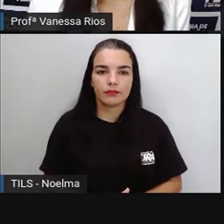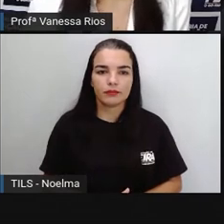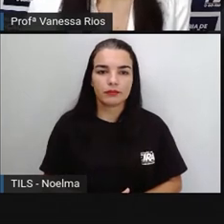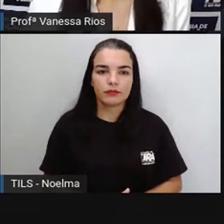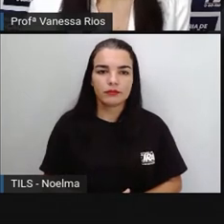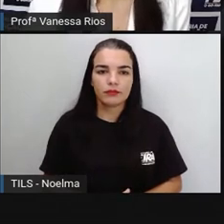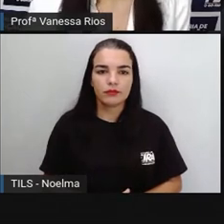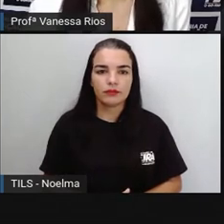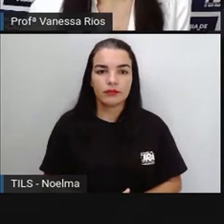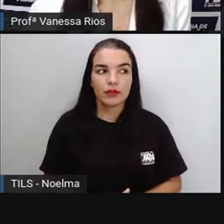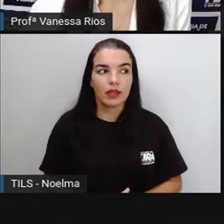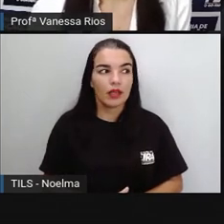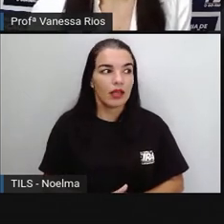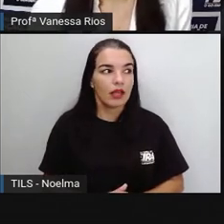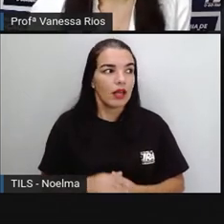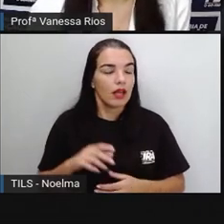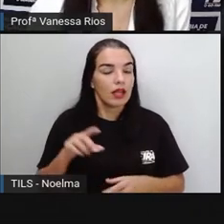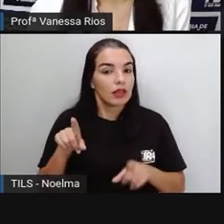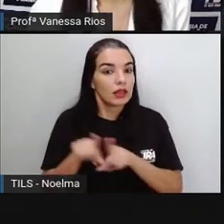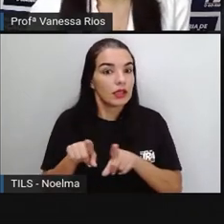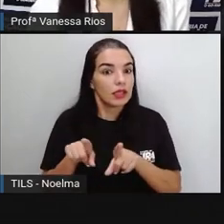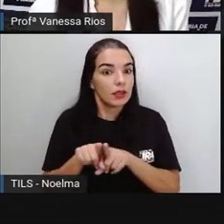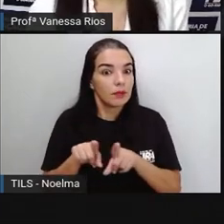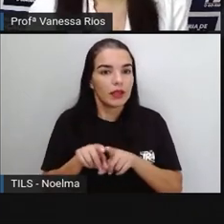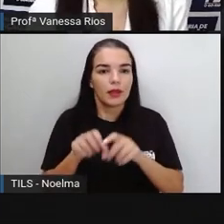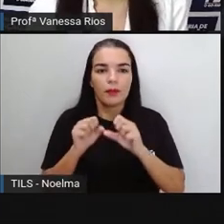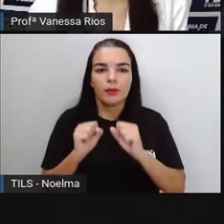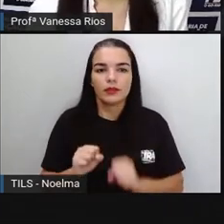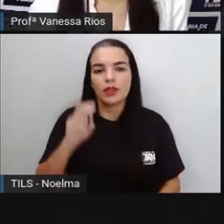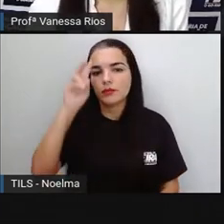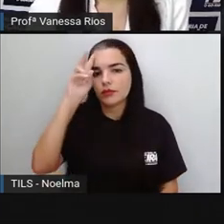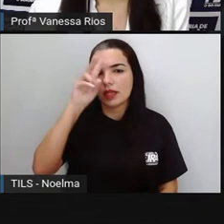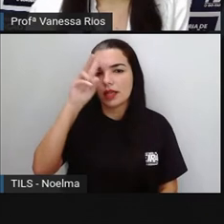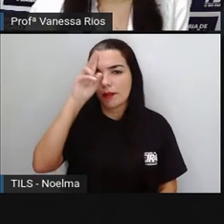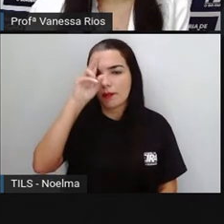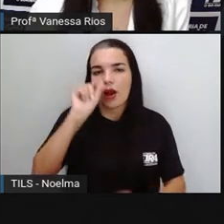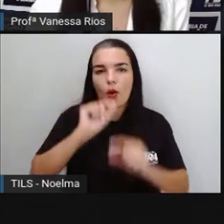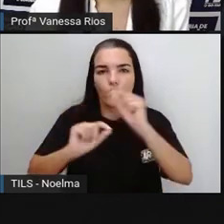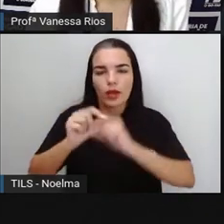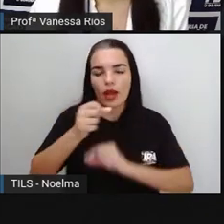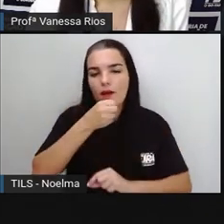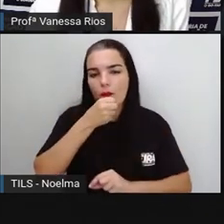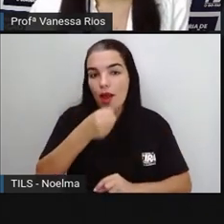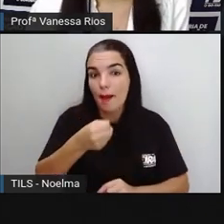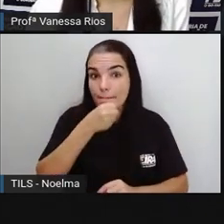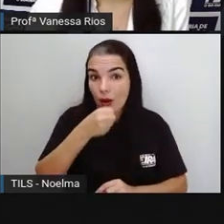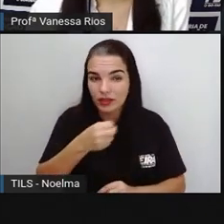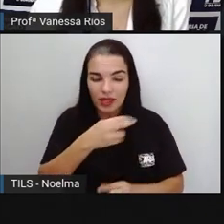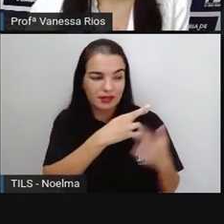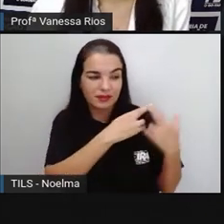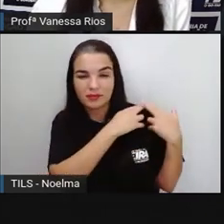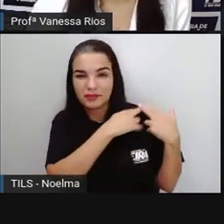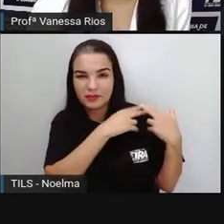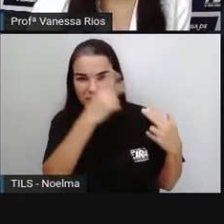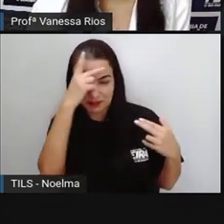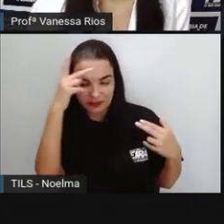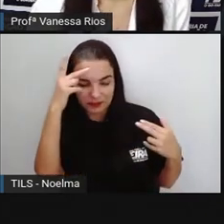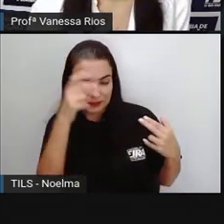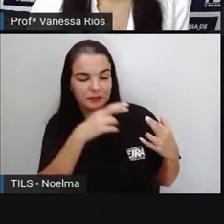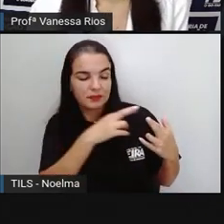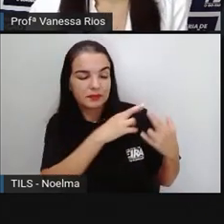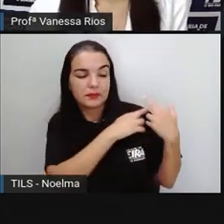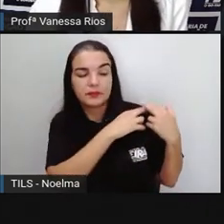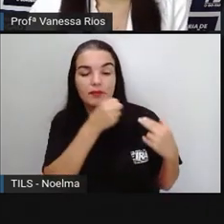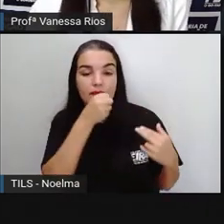Vale lembrar que o repórter é a pessoa que está responsável por apresentar a reportagem que aborda temas